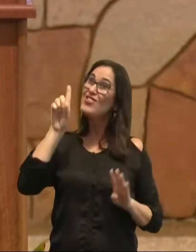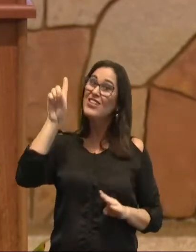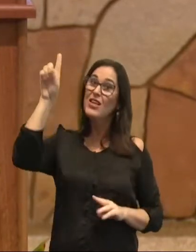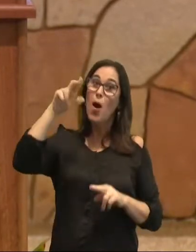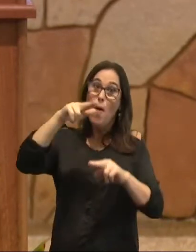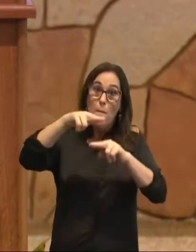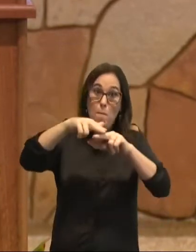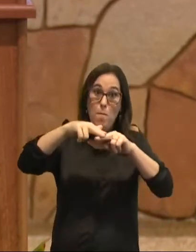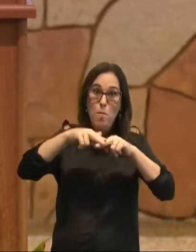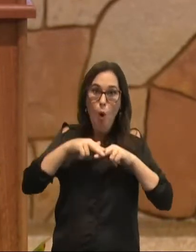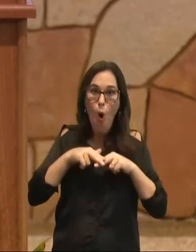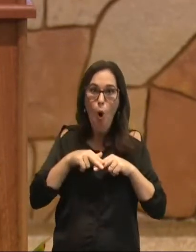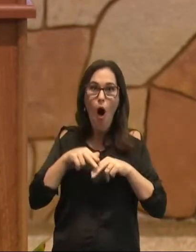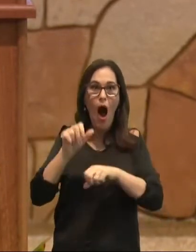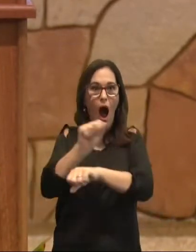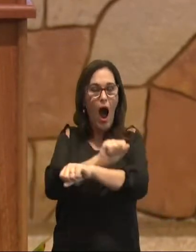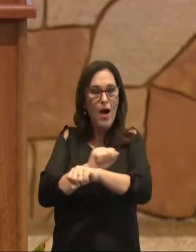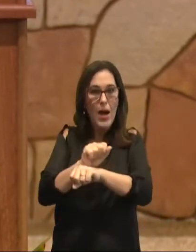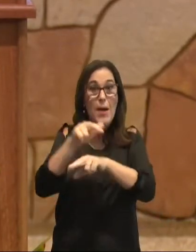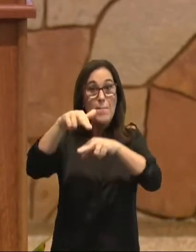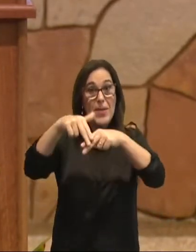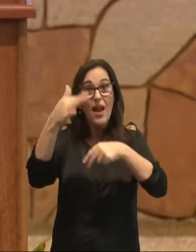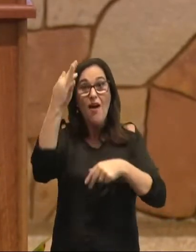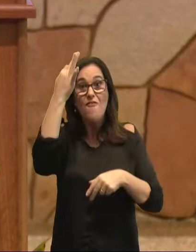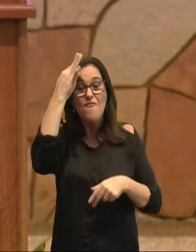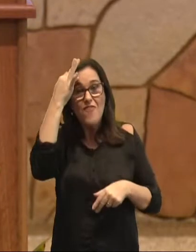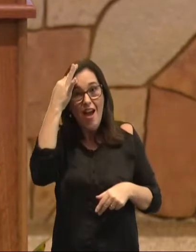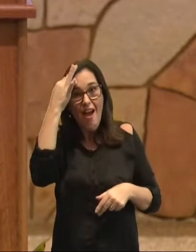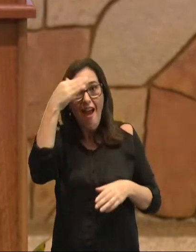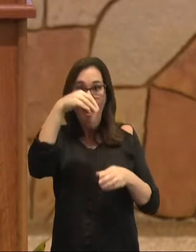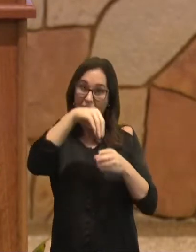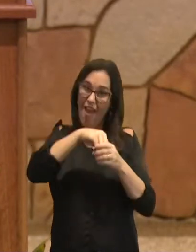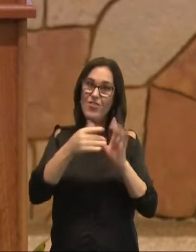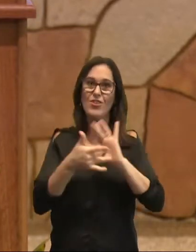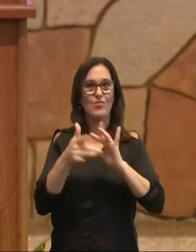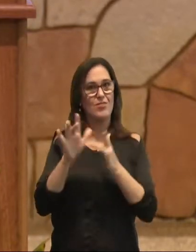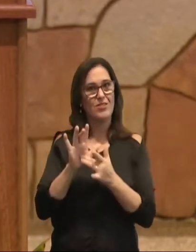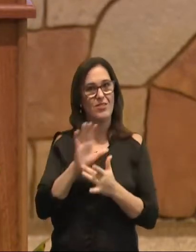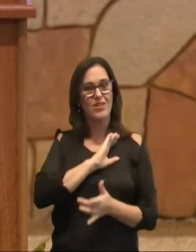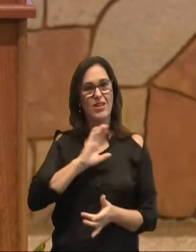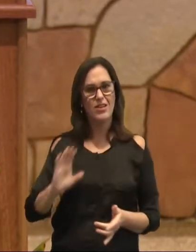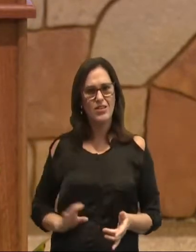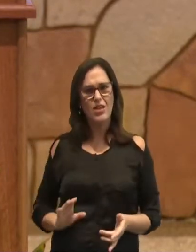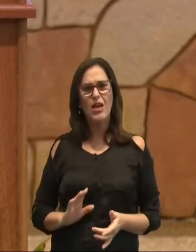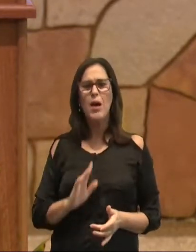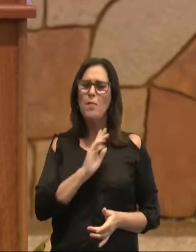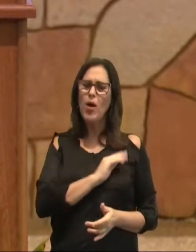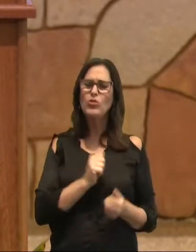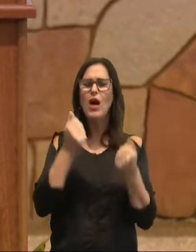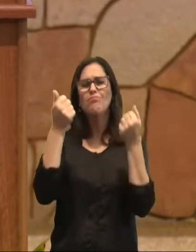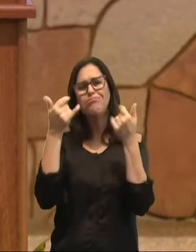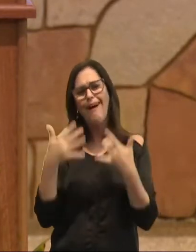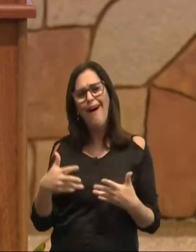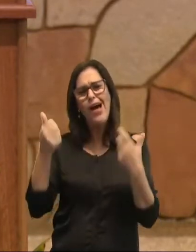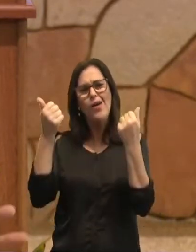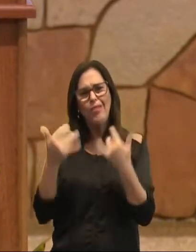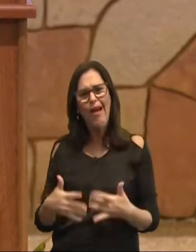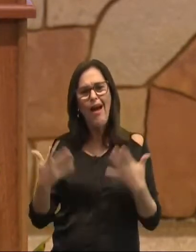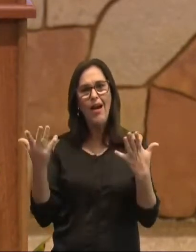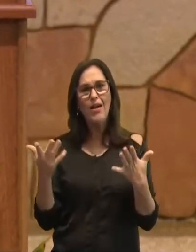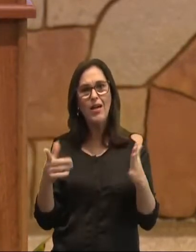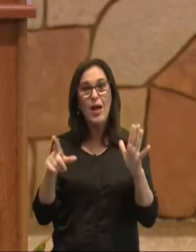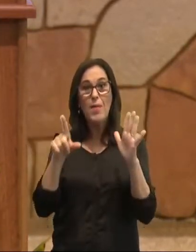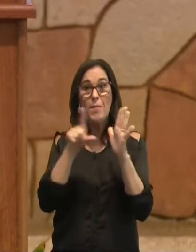por meio de Abraão, pela fé, Paulo já tinha argumentado, que a lei, veio